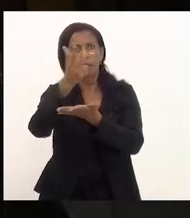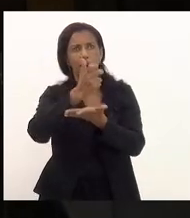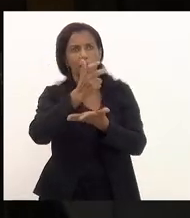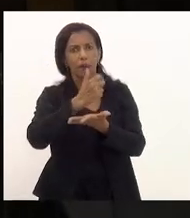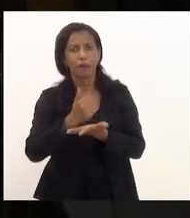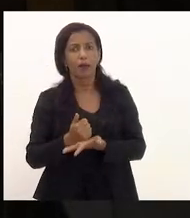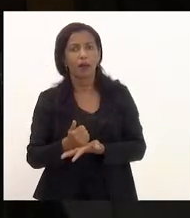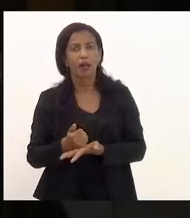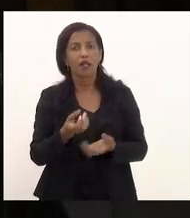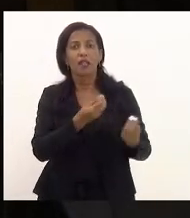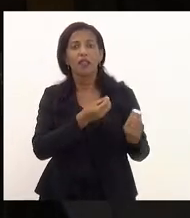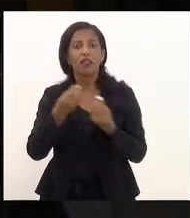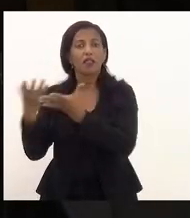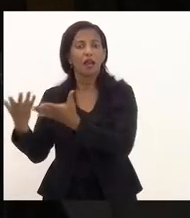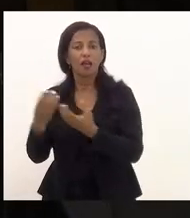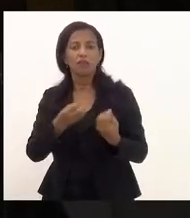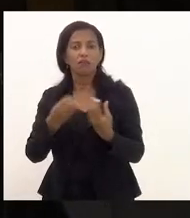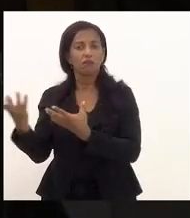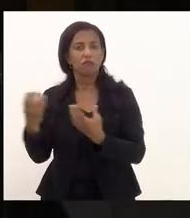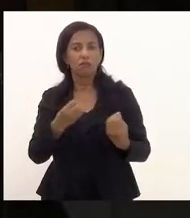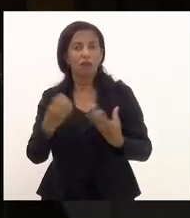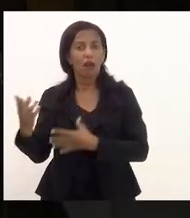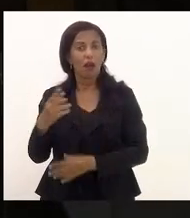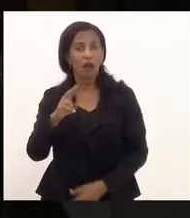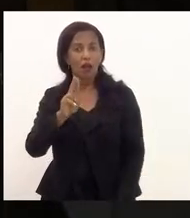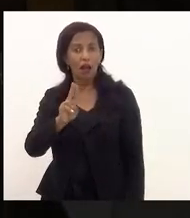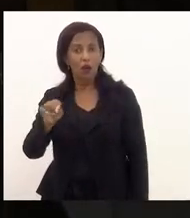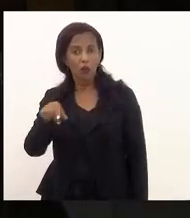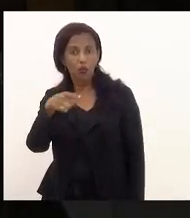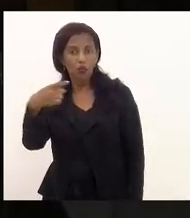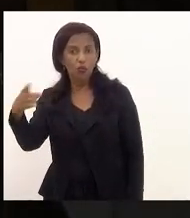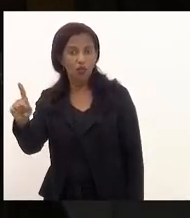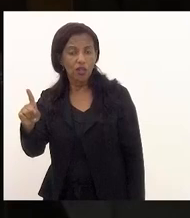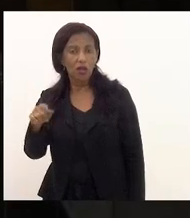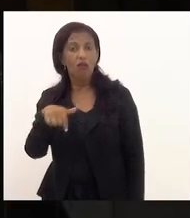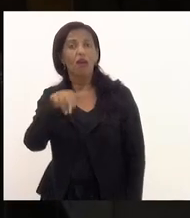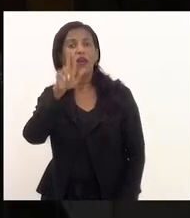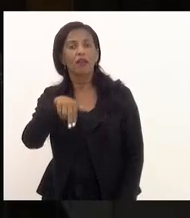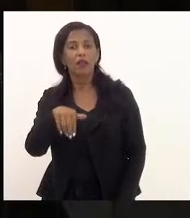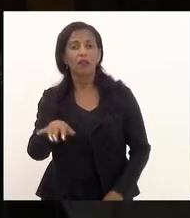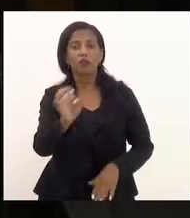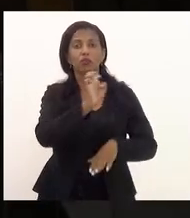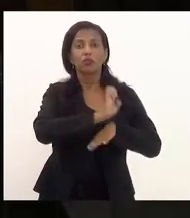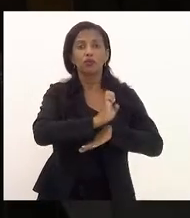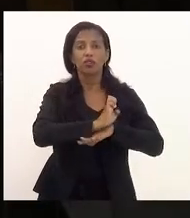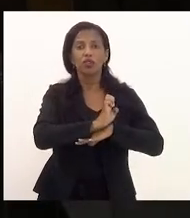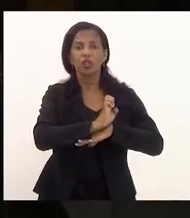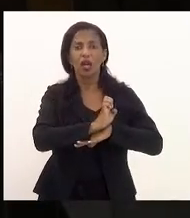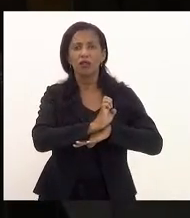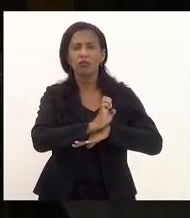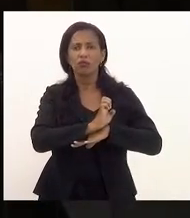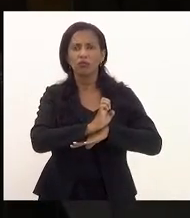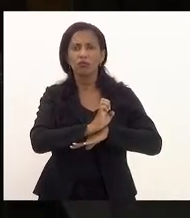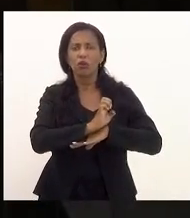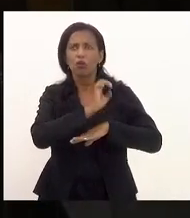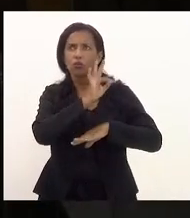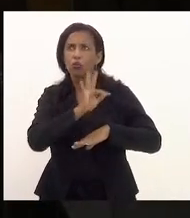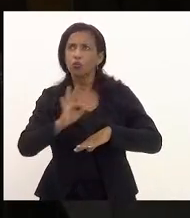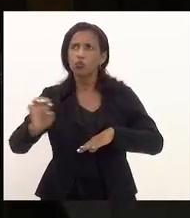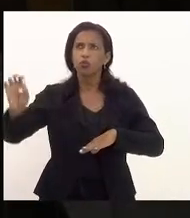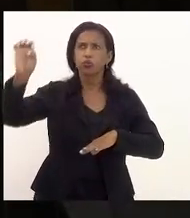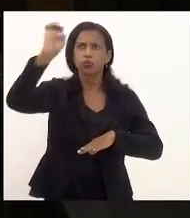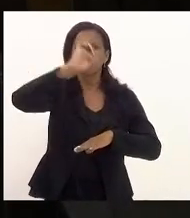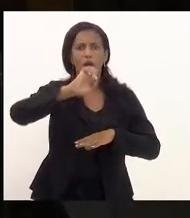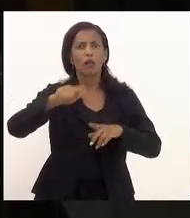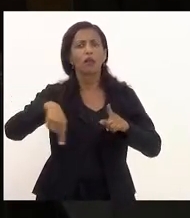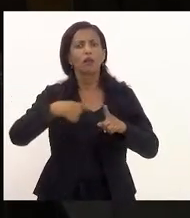abastece de recurso a União são os entes subnacionais, Estados